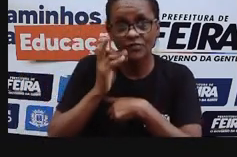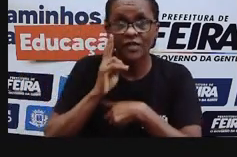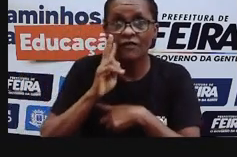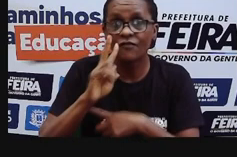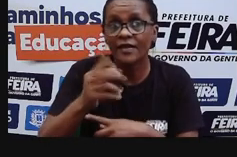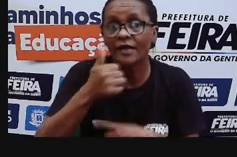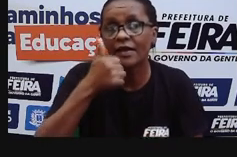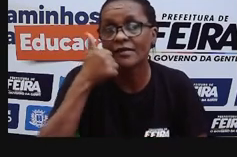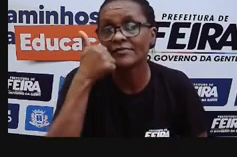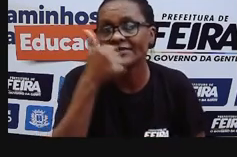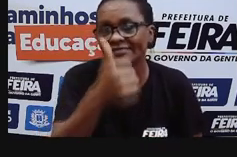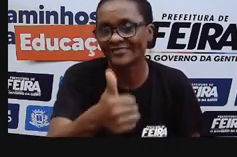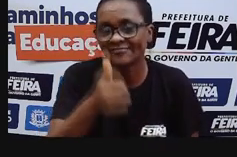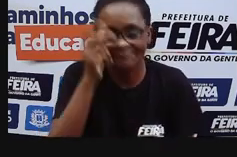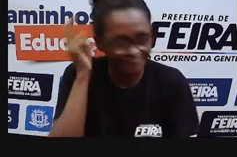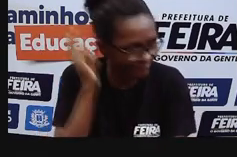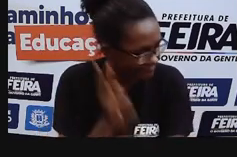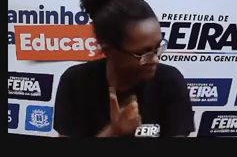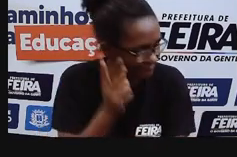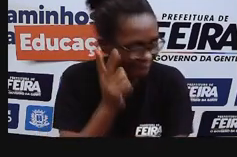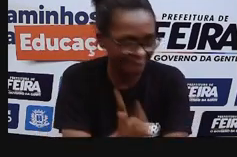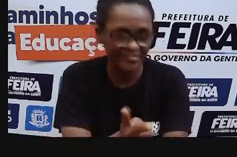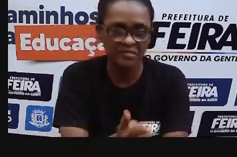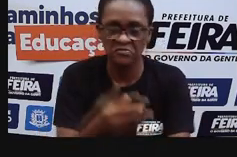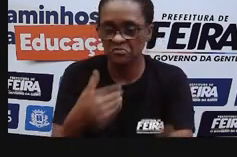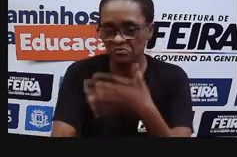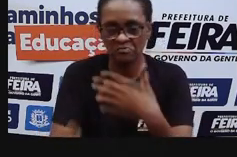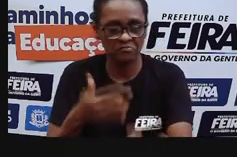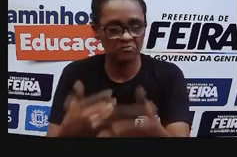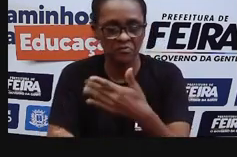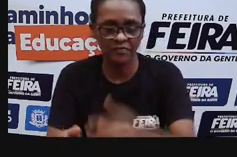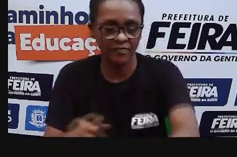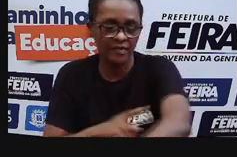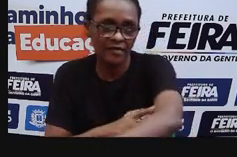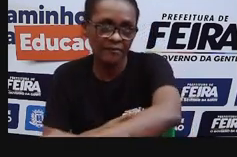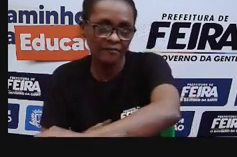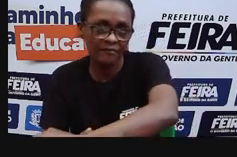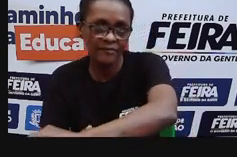epitelio, né? Essa partezinha aqui, ó, que está